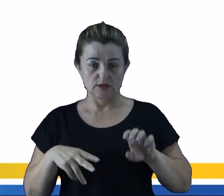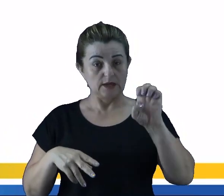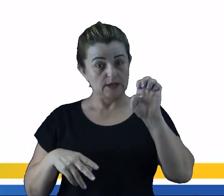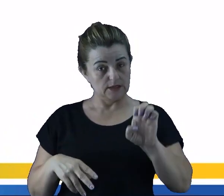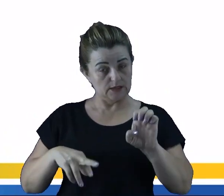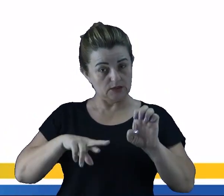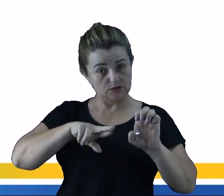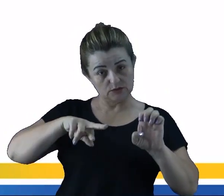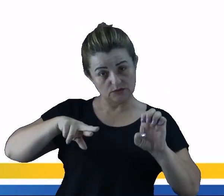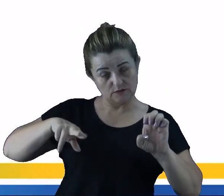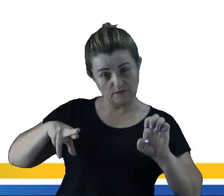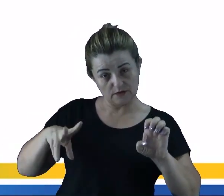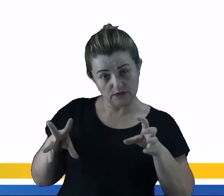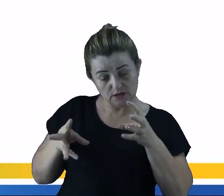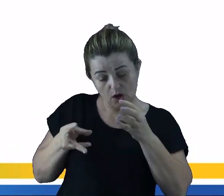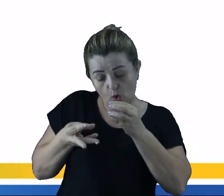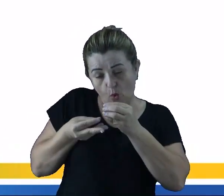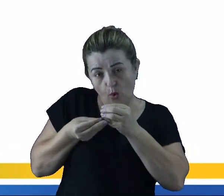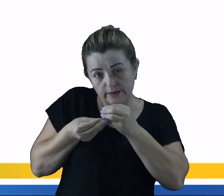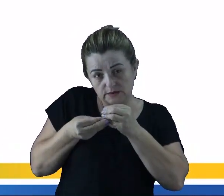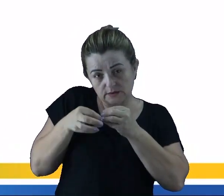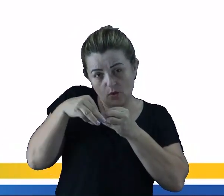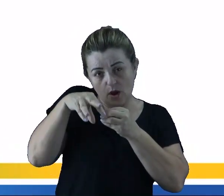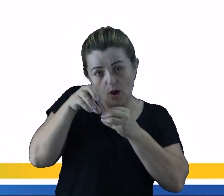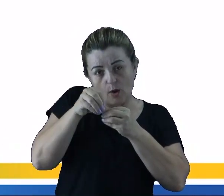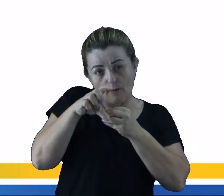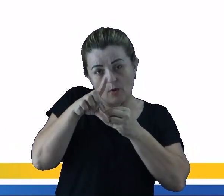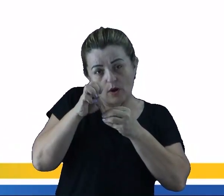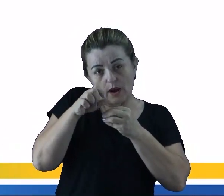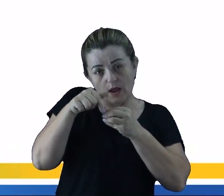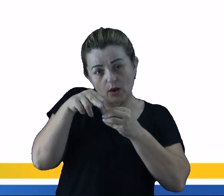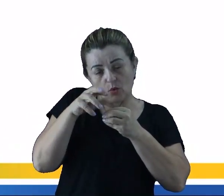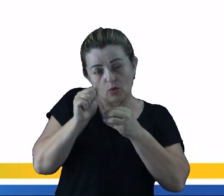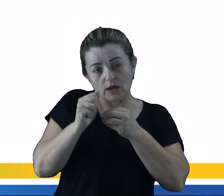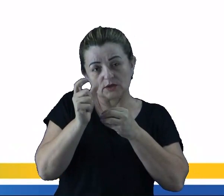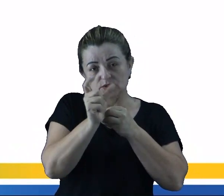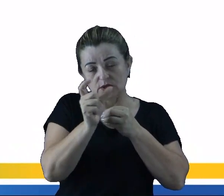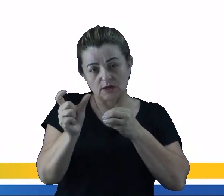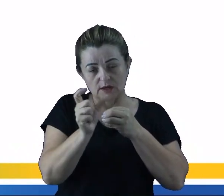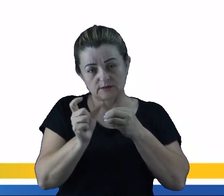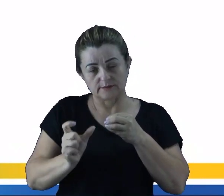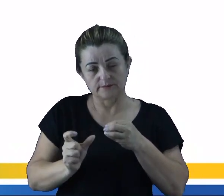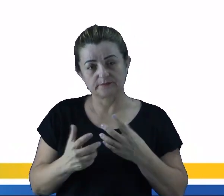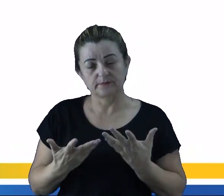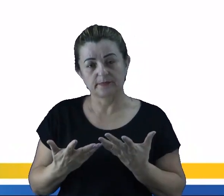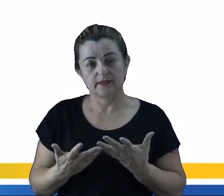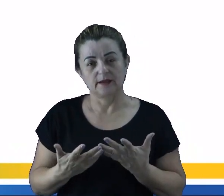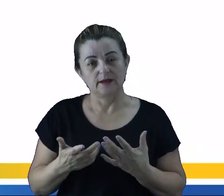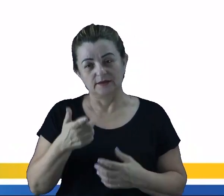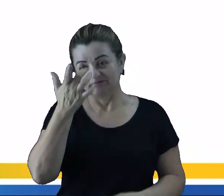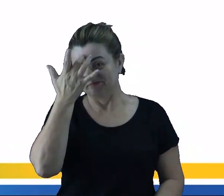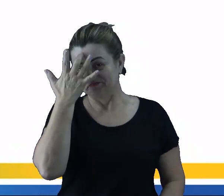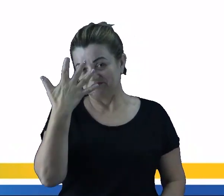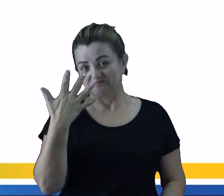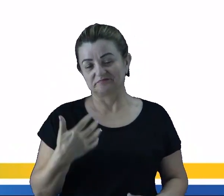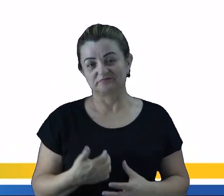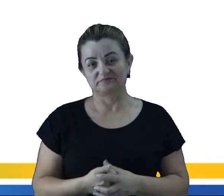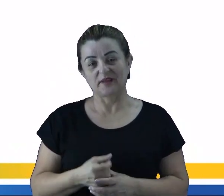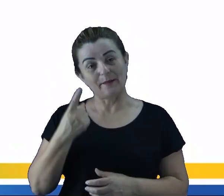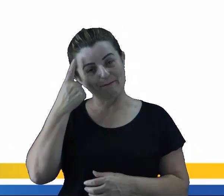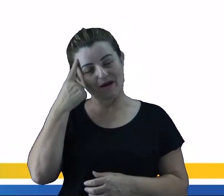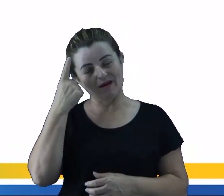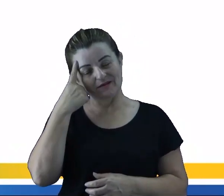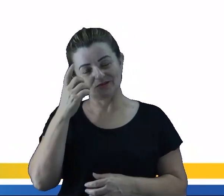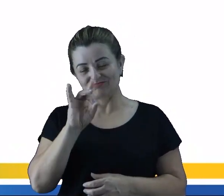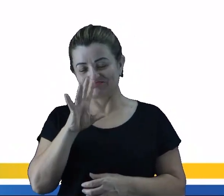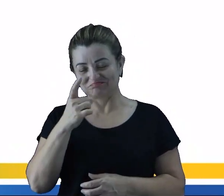da diferente coesão molecular de cada substância. E aí, gente? Pensa um pouquinho. Essa está fácil, hein? Pensa só